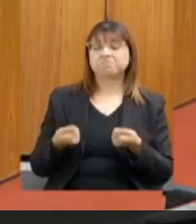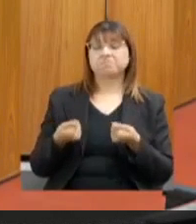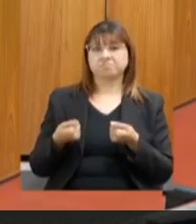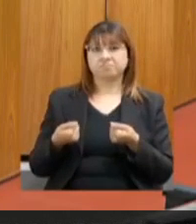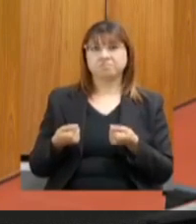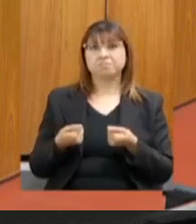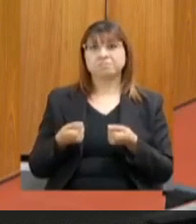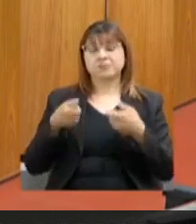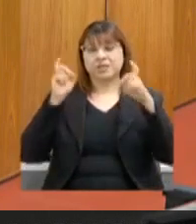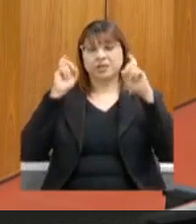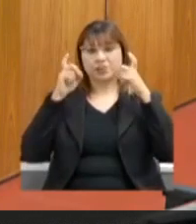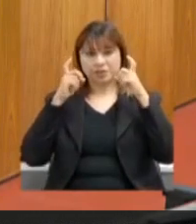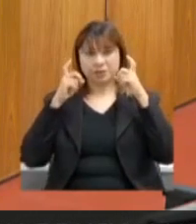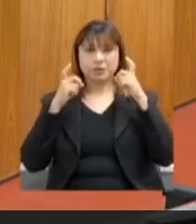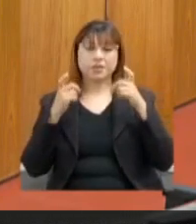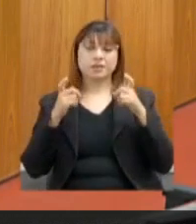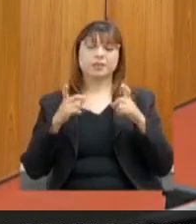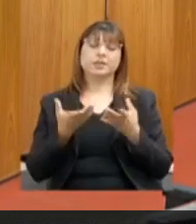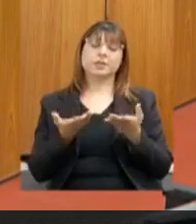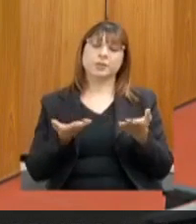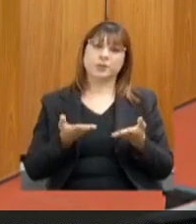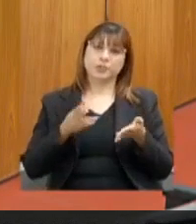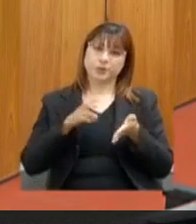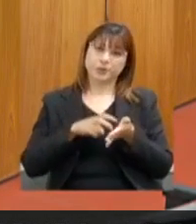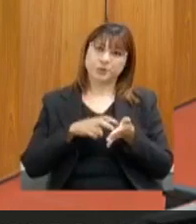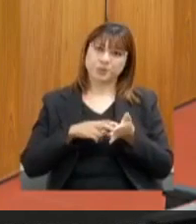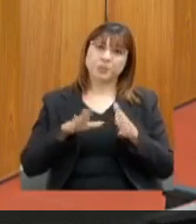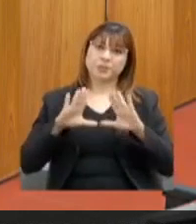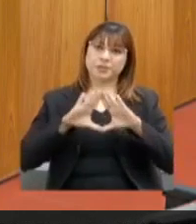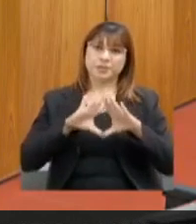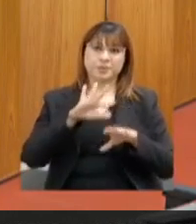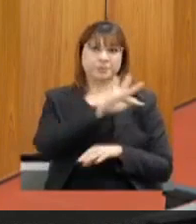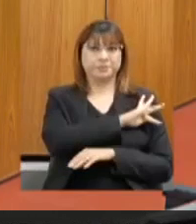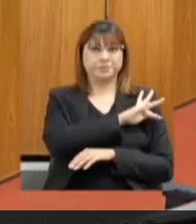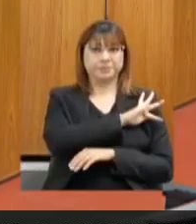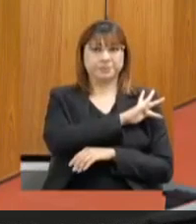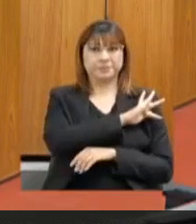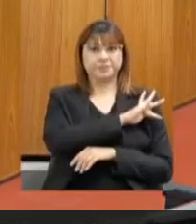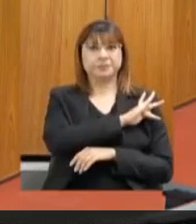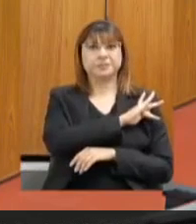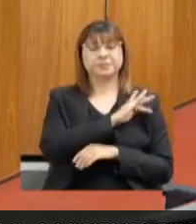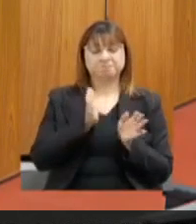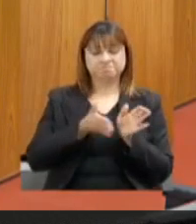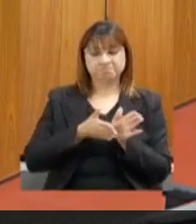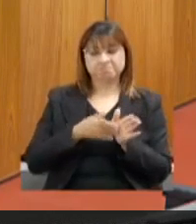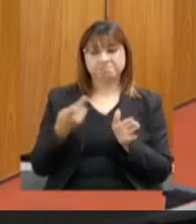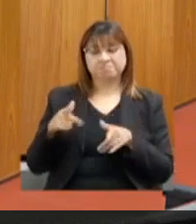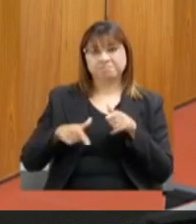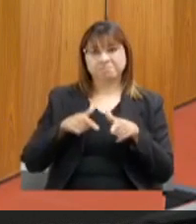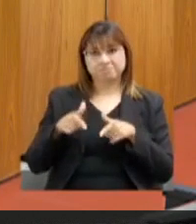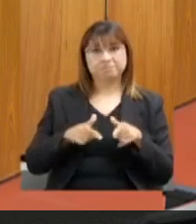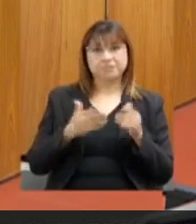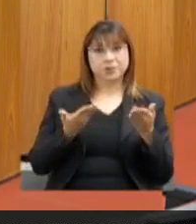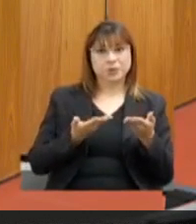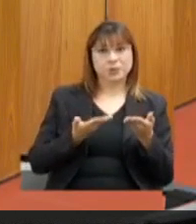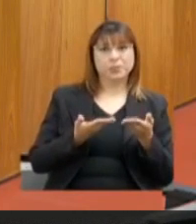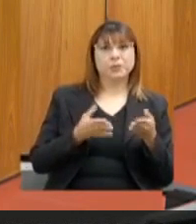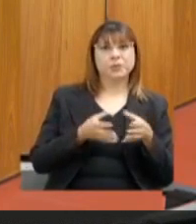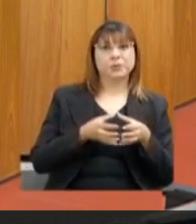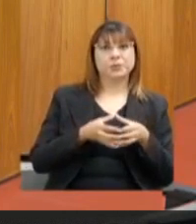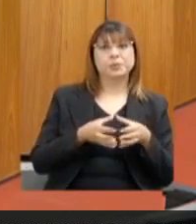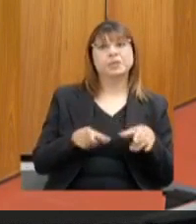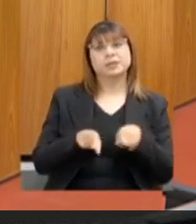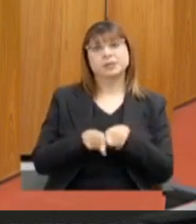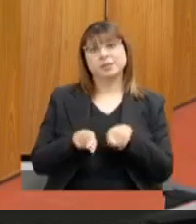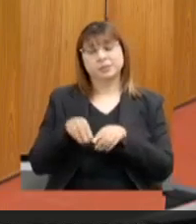da reunião da Assembleia Fiscaliza de hoje, parabéns, deputado, pela condução e pelo trabalho que vem realizando aqui na